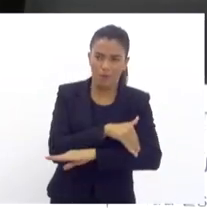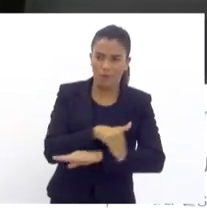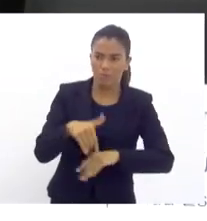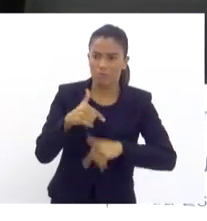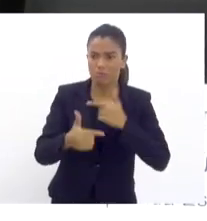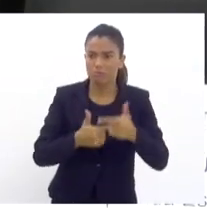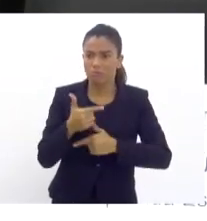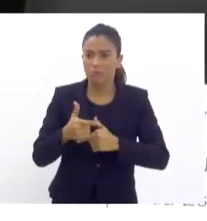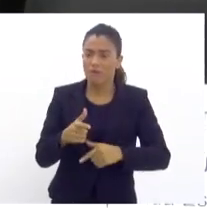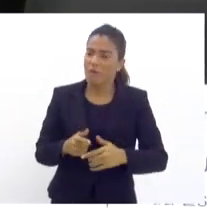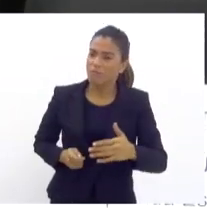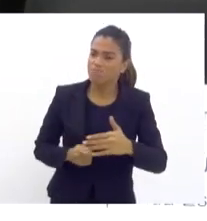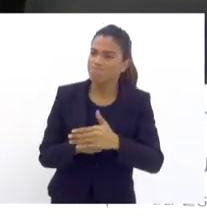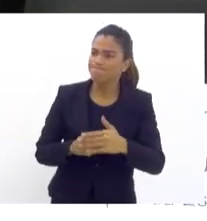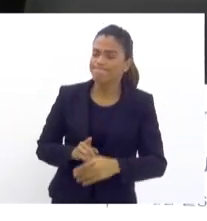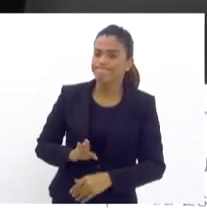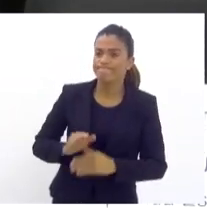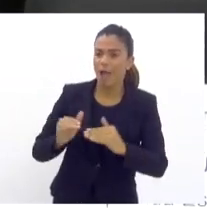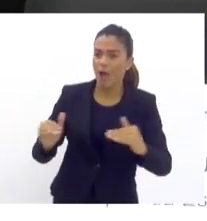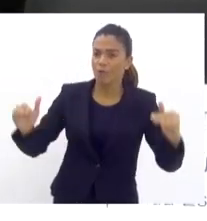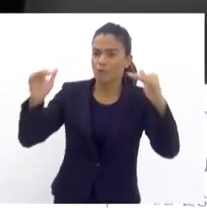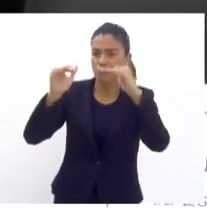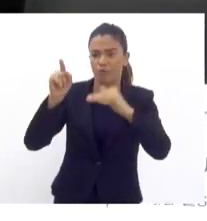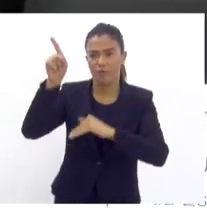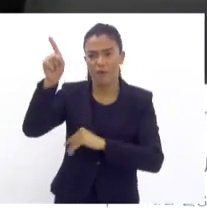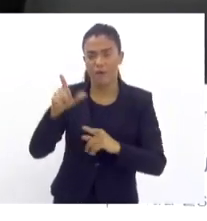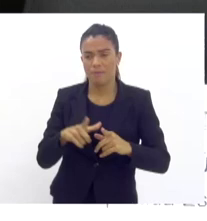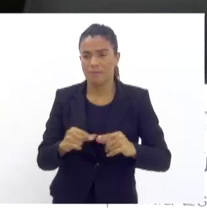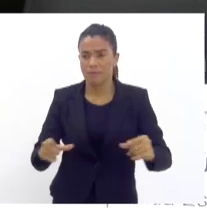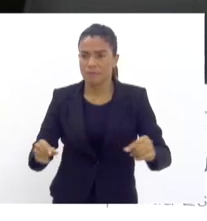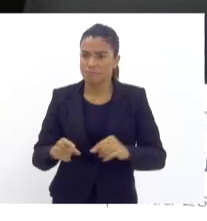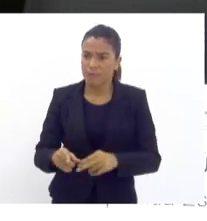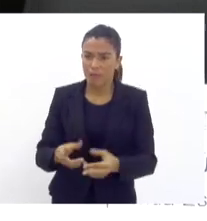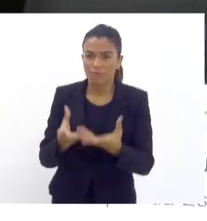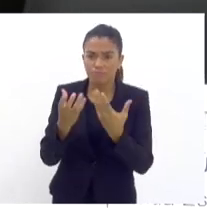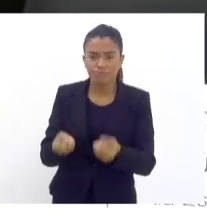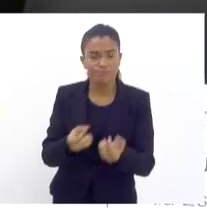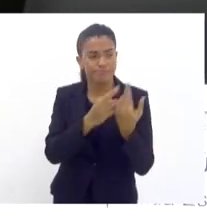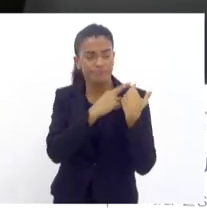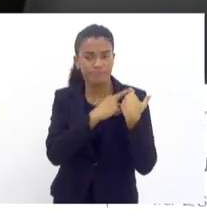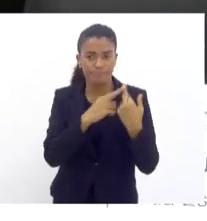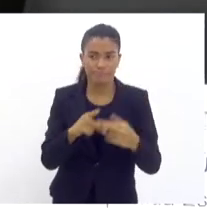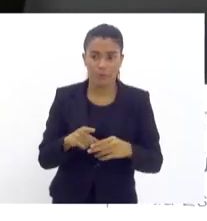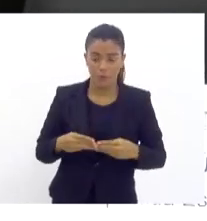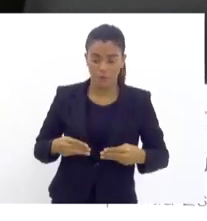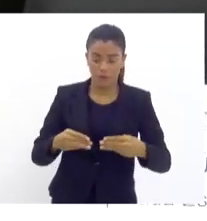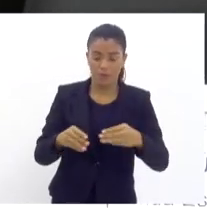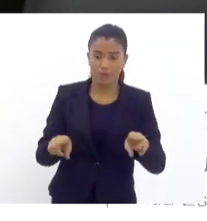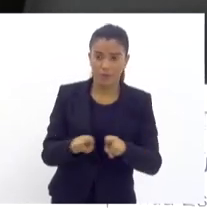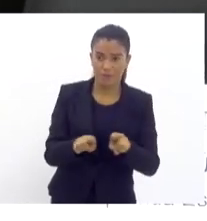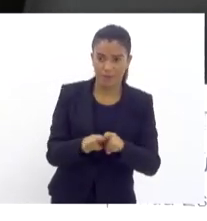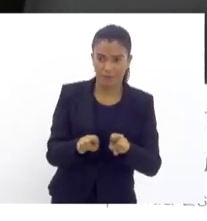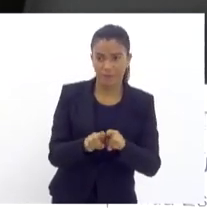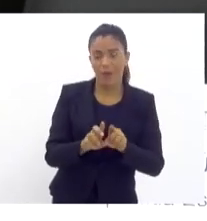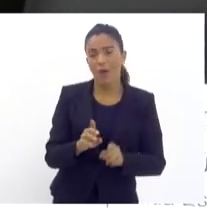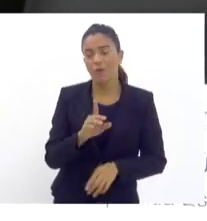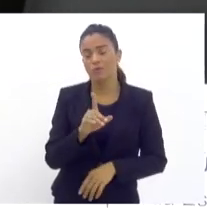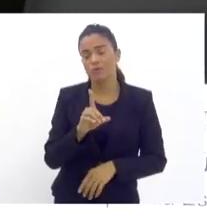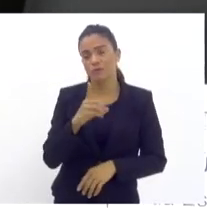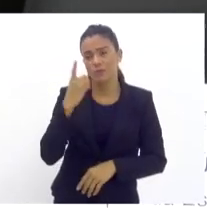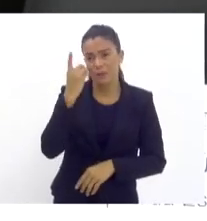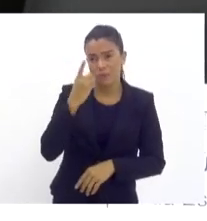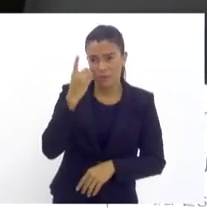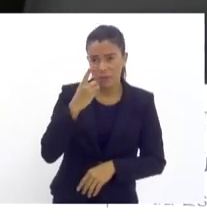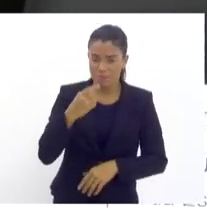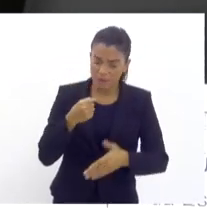autoridades em Brasília para que eles assumam a responsabilidade deles. Desde o ministro aos deputados que têm que representar o nosso Estado, que têm que lutar